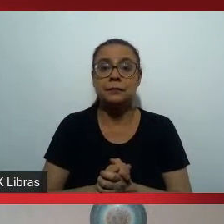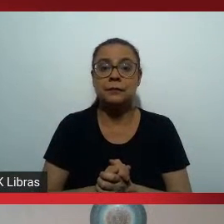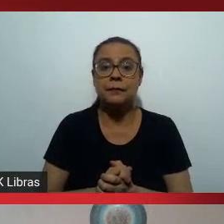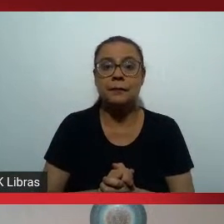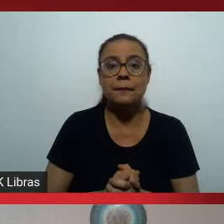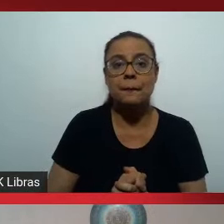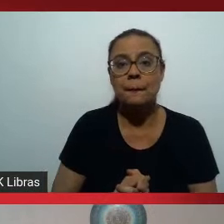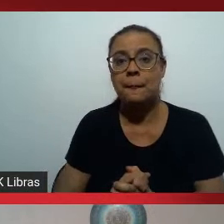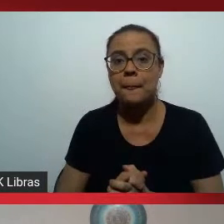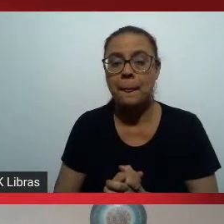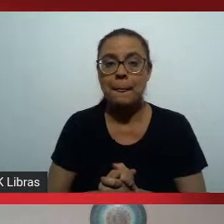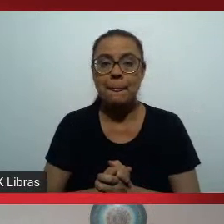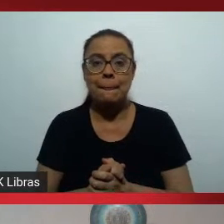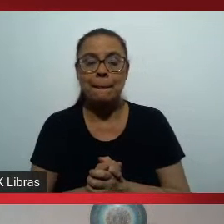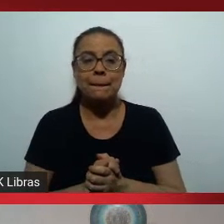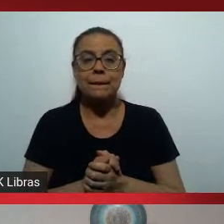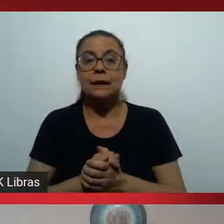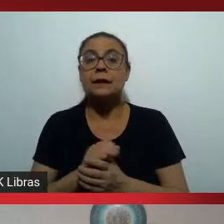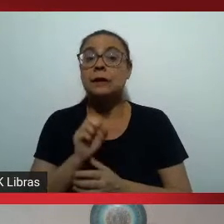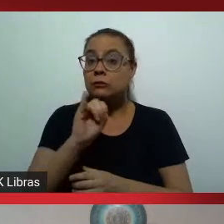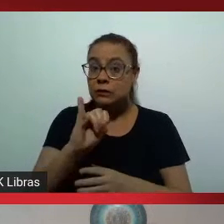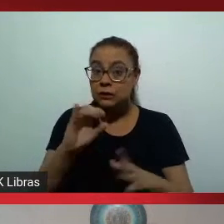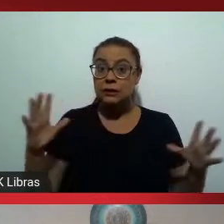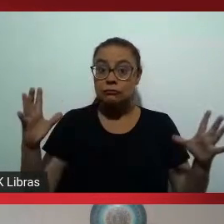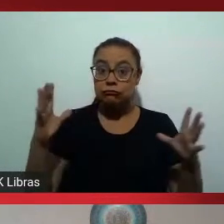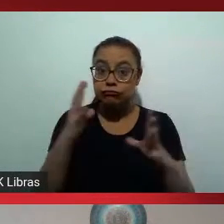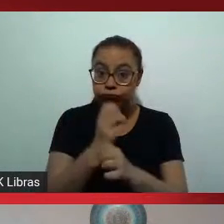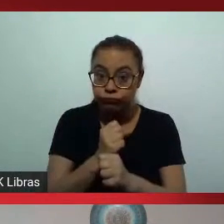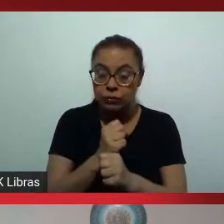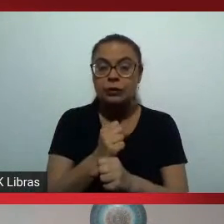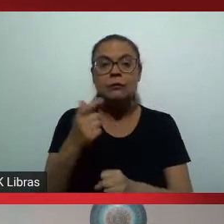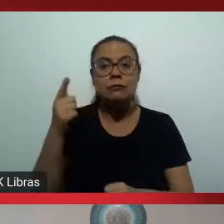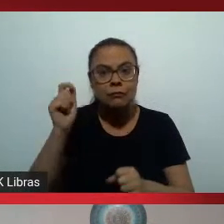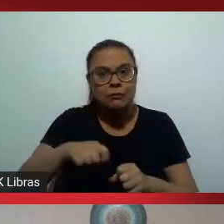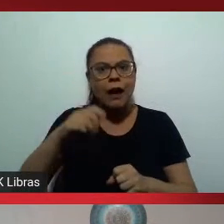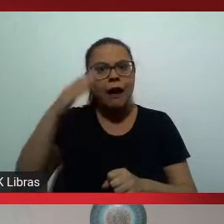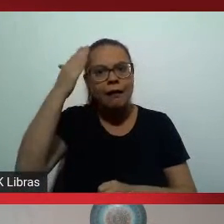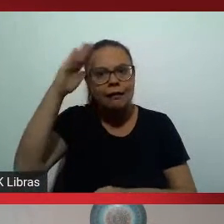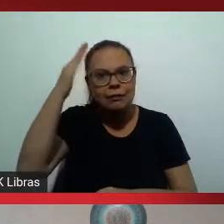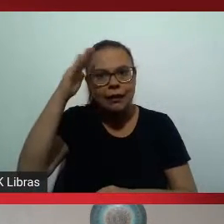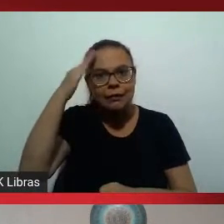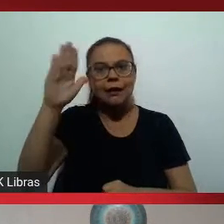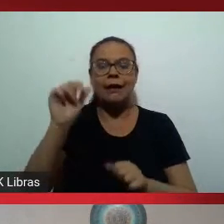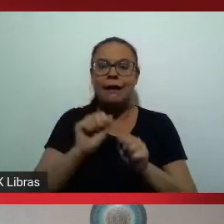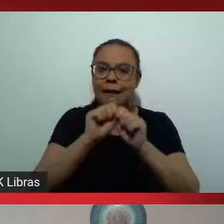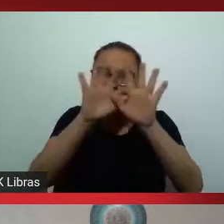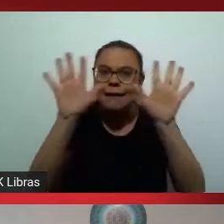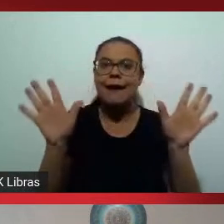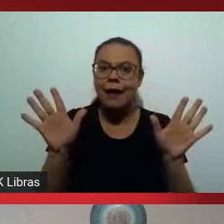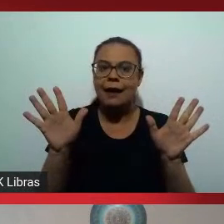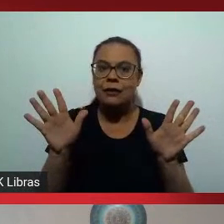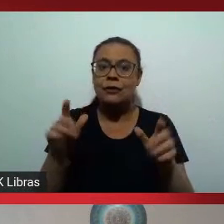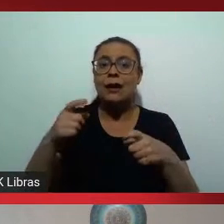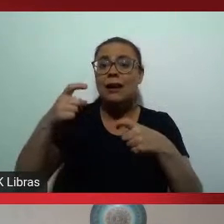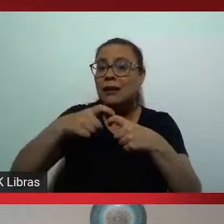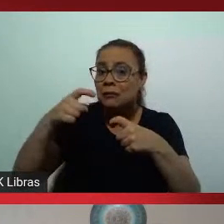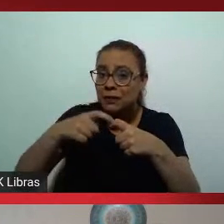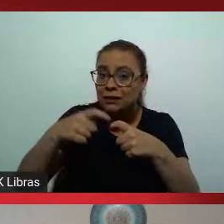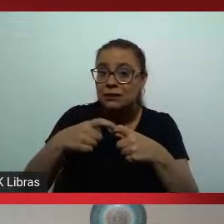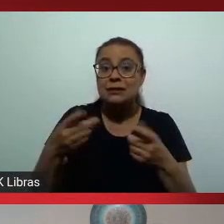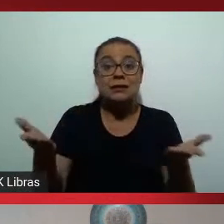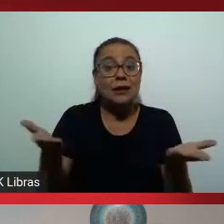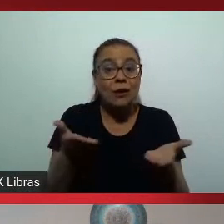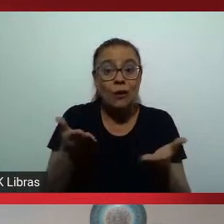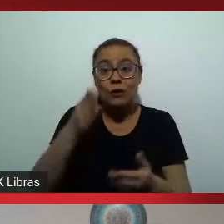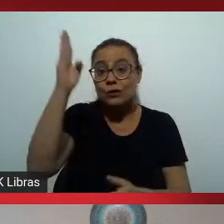somando um pouco aí entendendo a lógica de oferta e procura a gente começa a entender uma questão muito clara a gente tem que ser muito transparente em